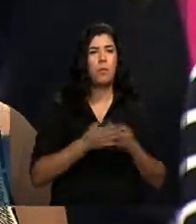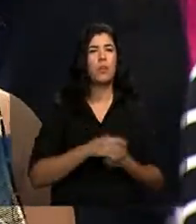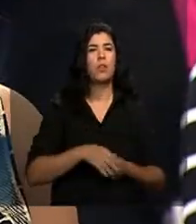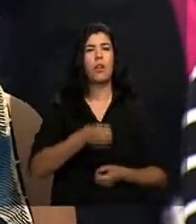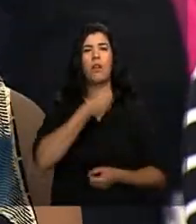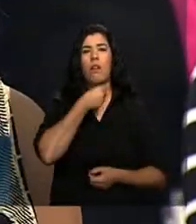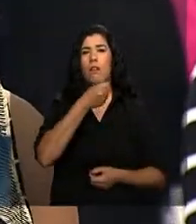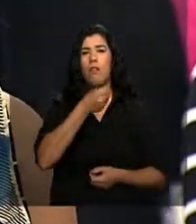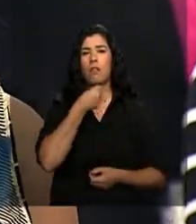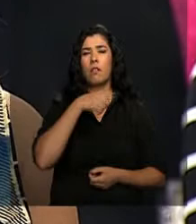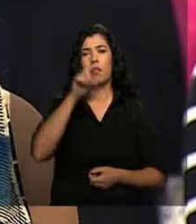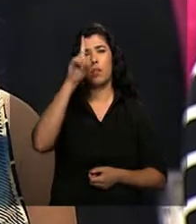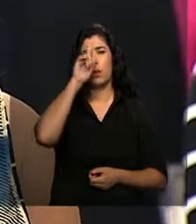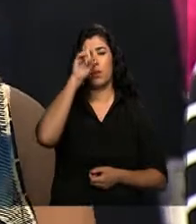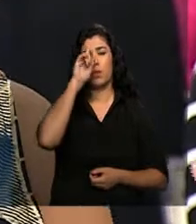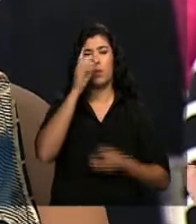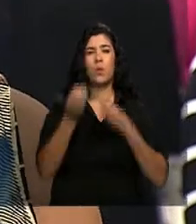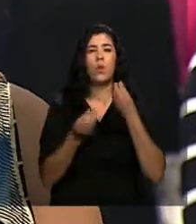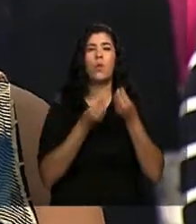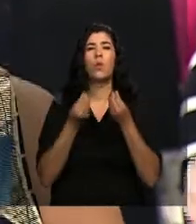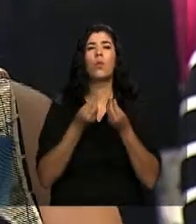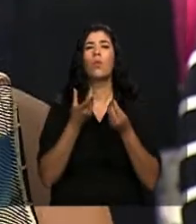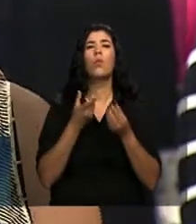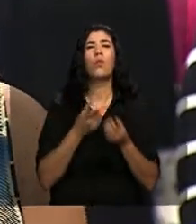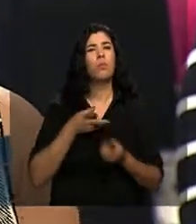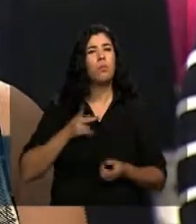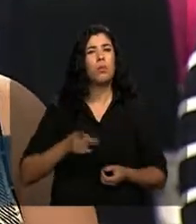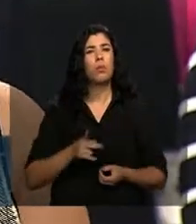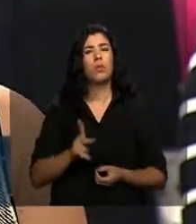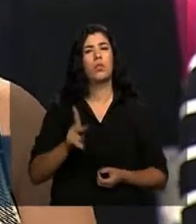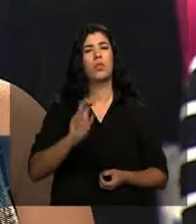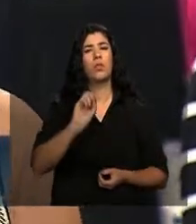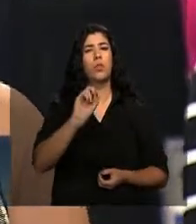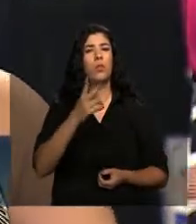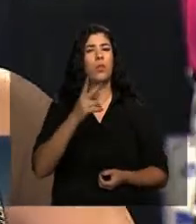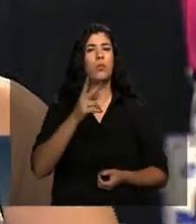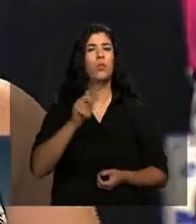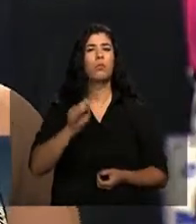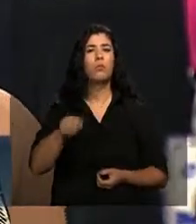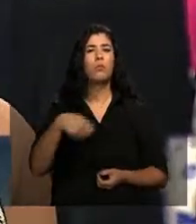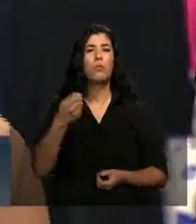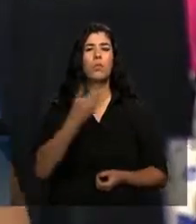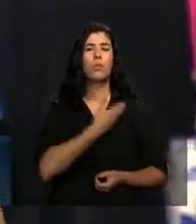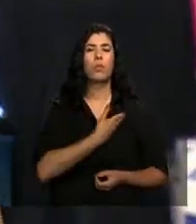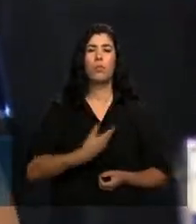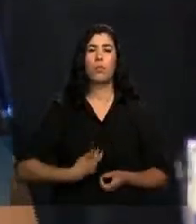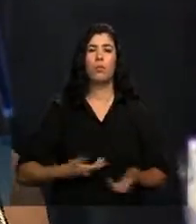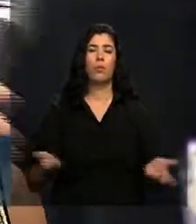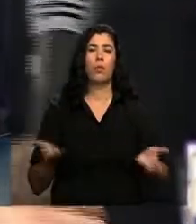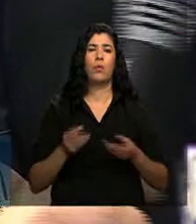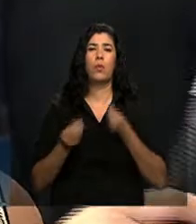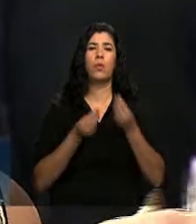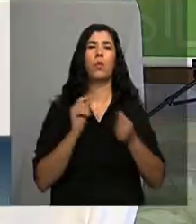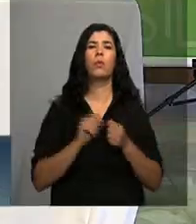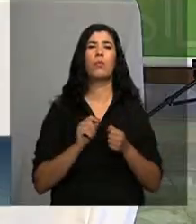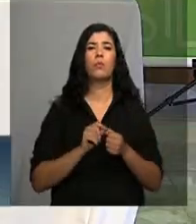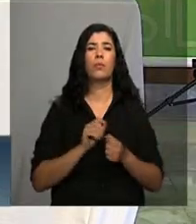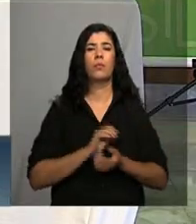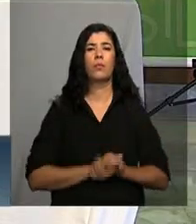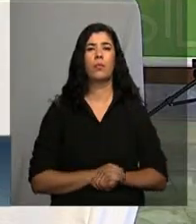diárias. Eu queria saber se isso vai ficar, vai ser uma marca do governo a partir daqui em diante.